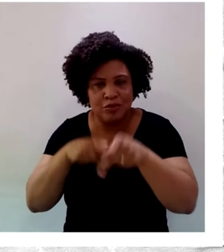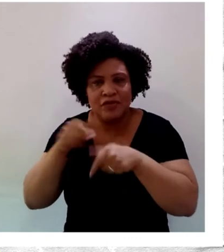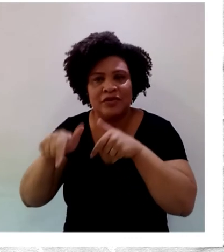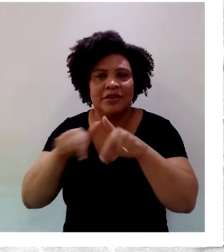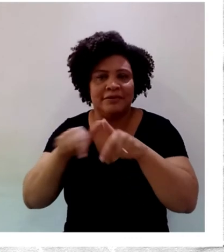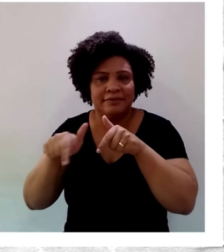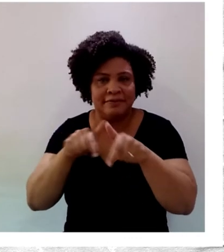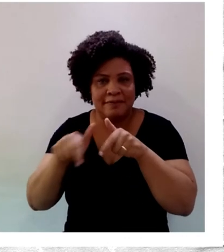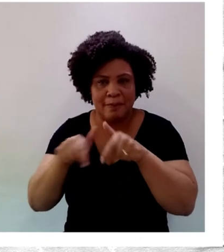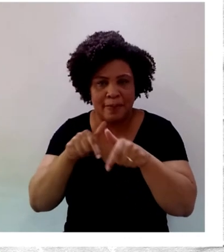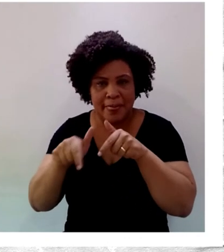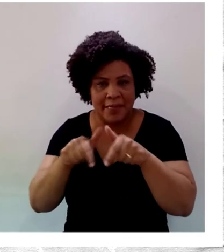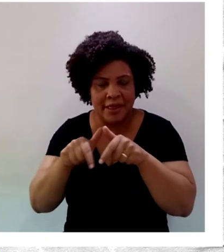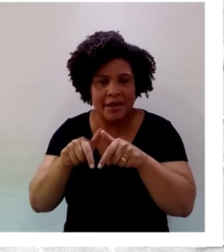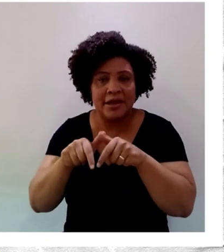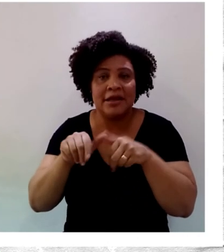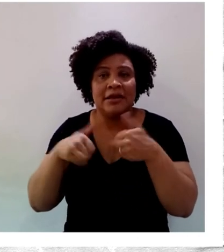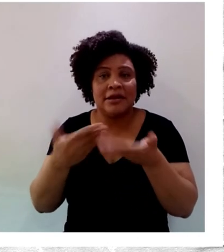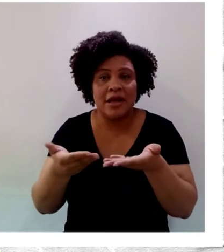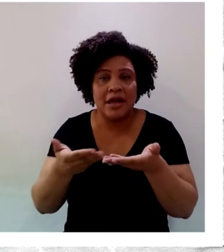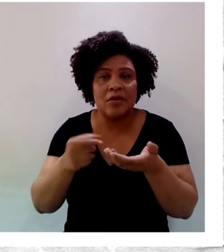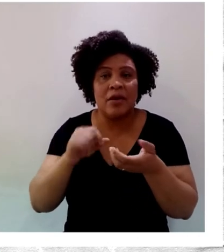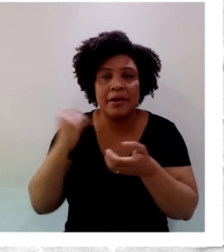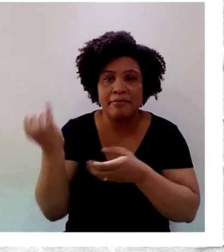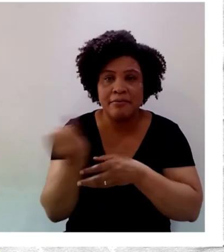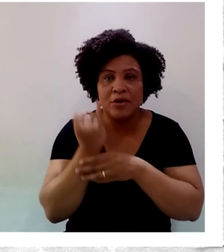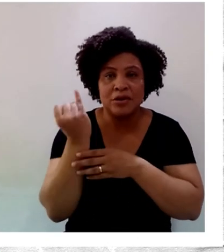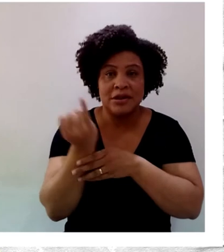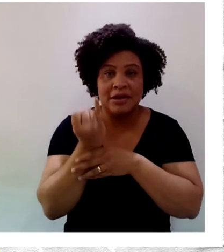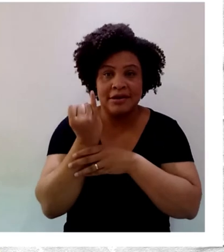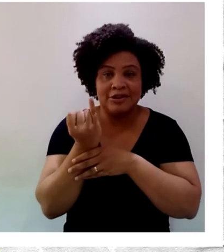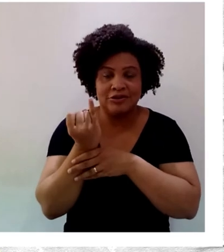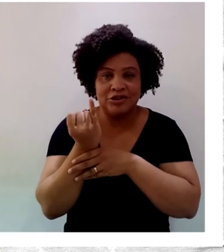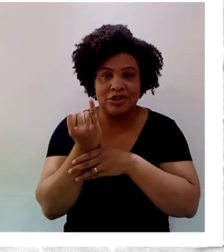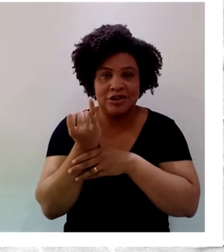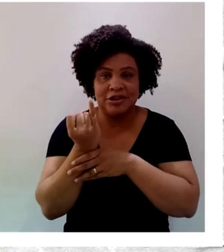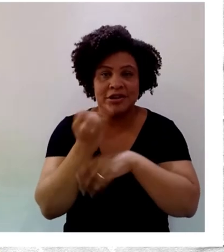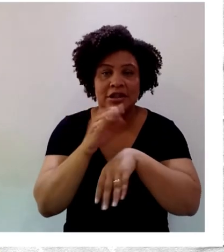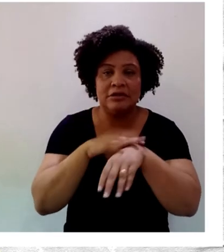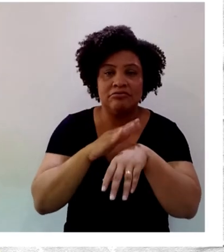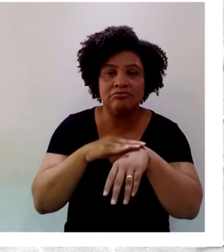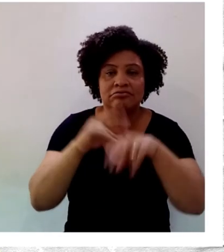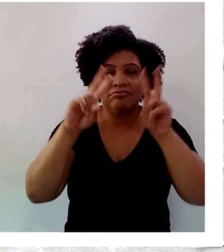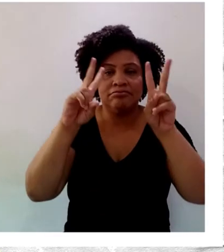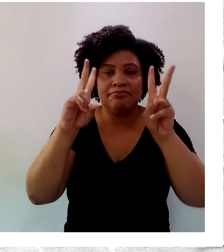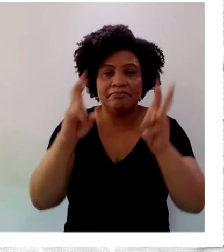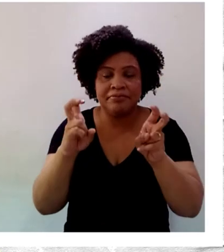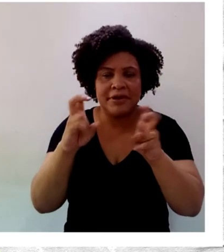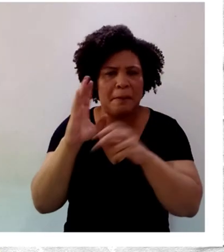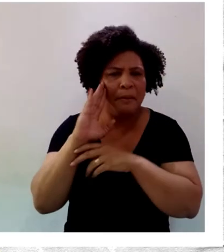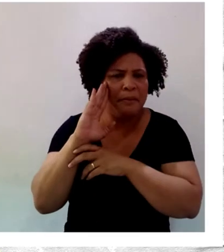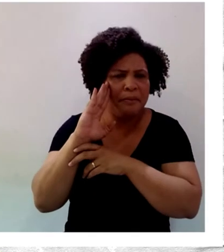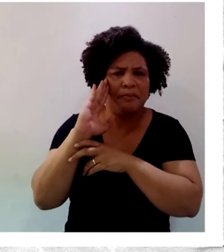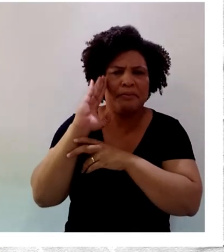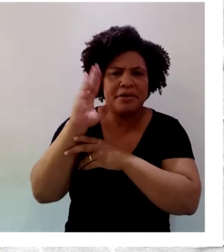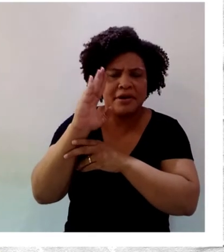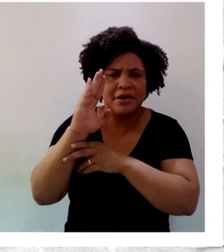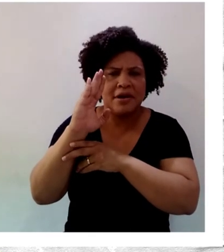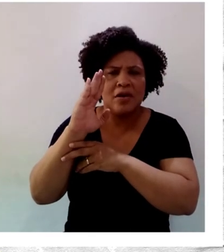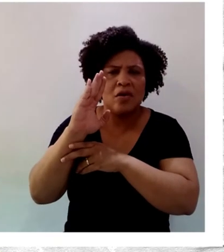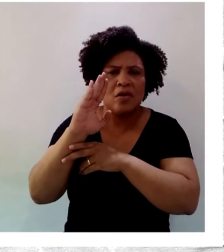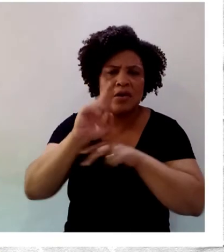Isso é particularmente importante num tema decisivo, que é o do